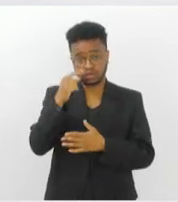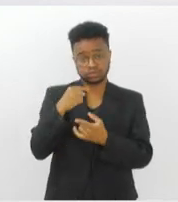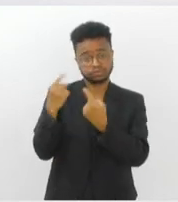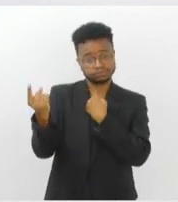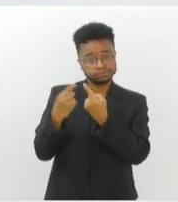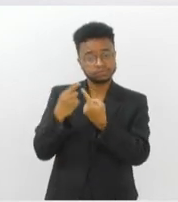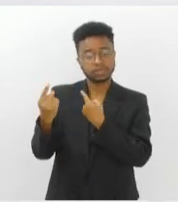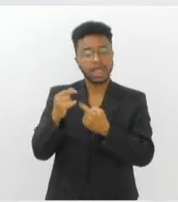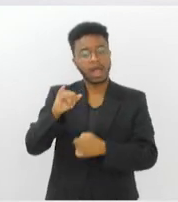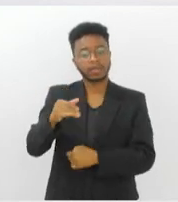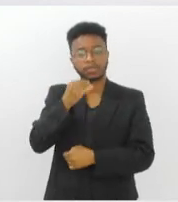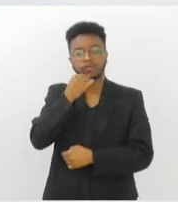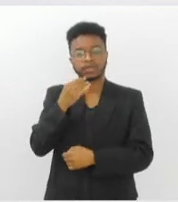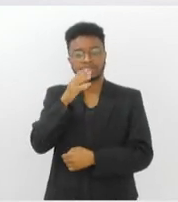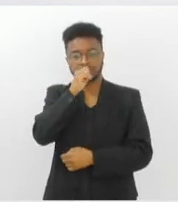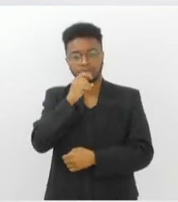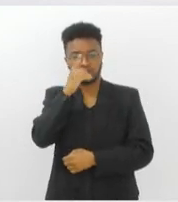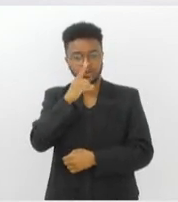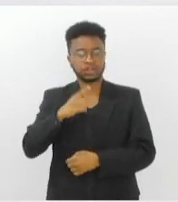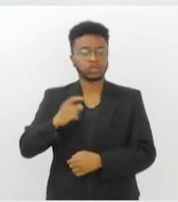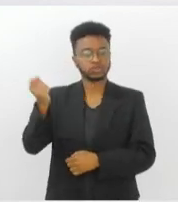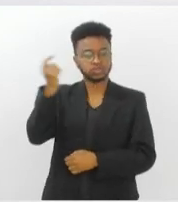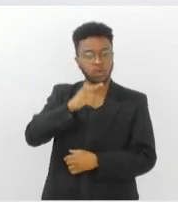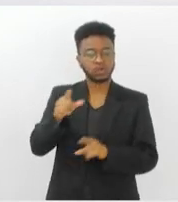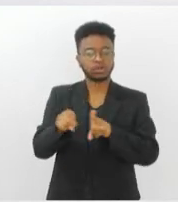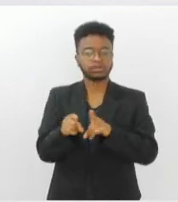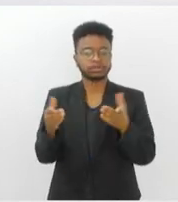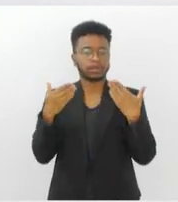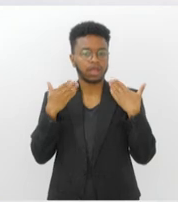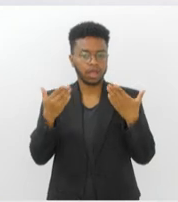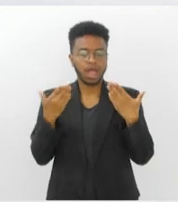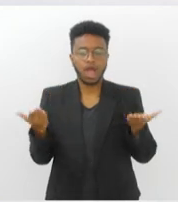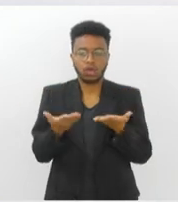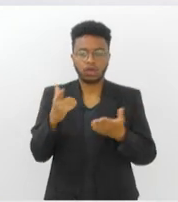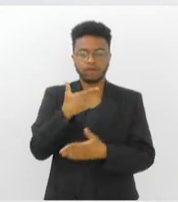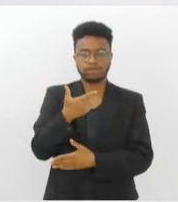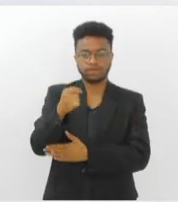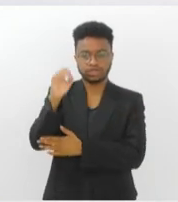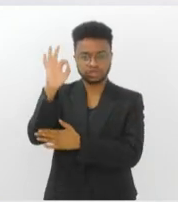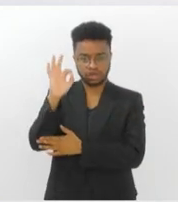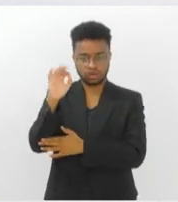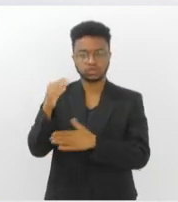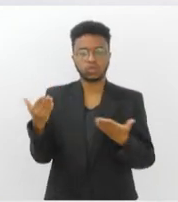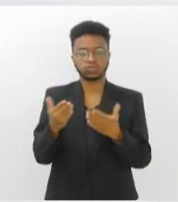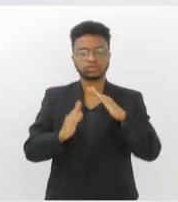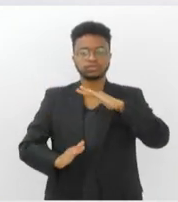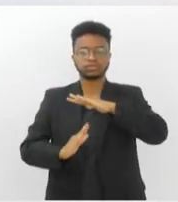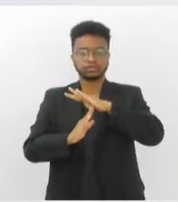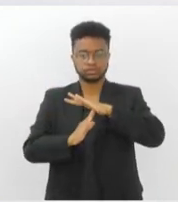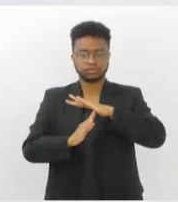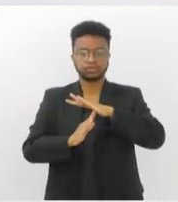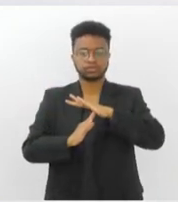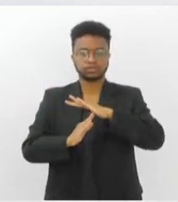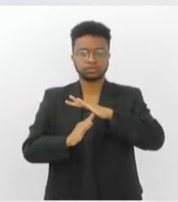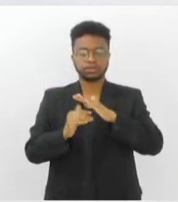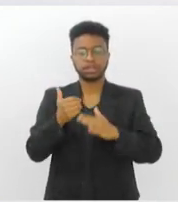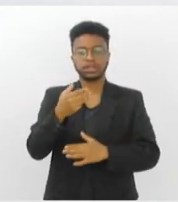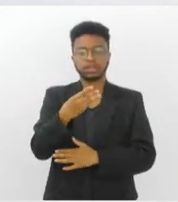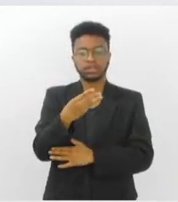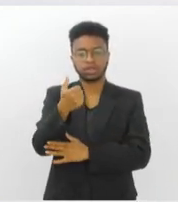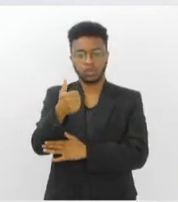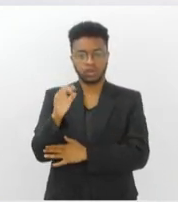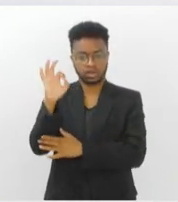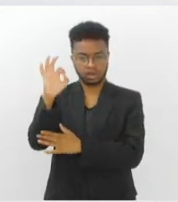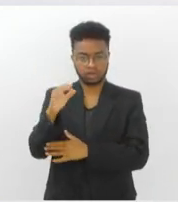aproveitar o final de semana, que vai ser de sol e muito calor. Nesse momento, faz 20 graus. A máxima prevista para hoje é de 31